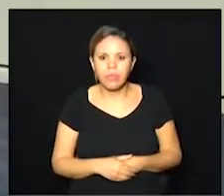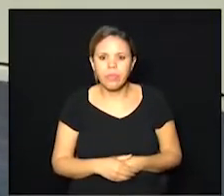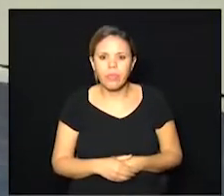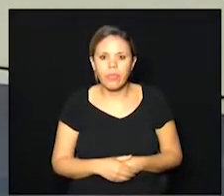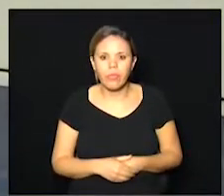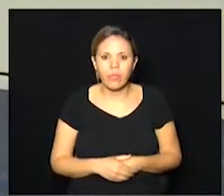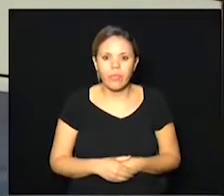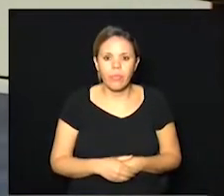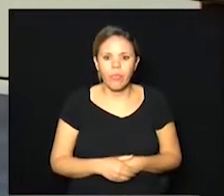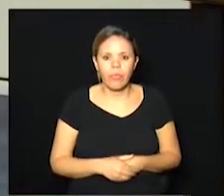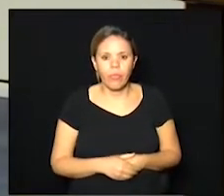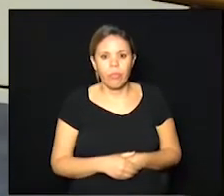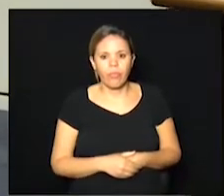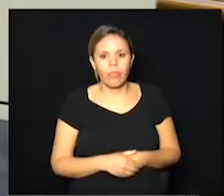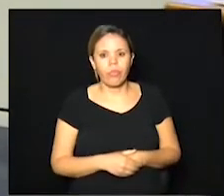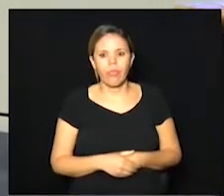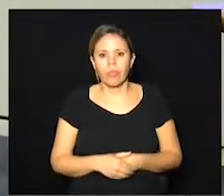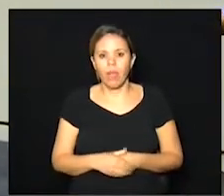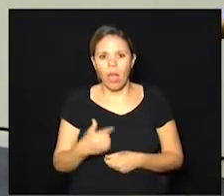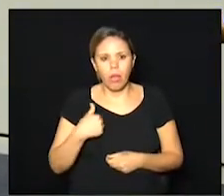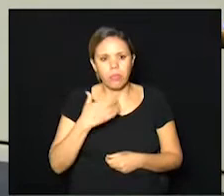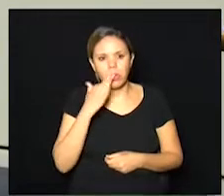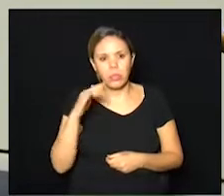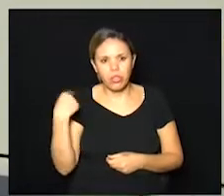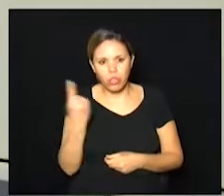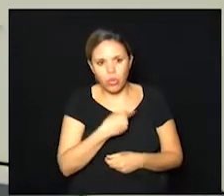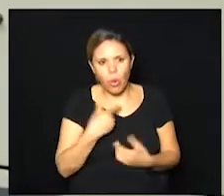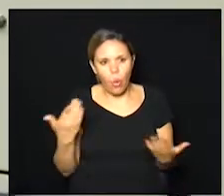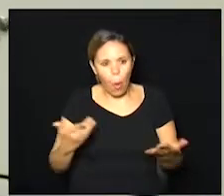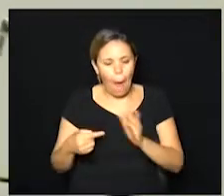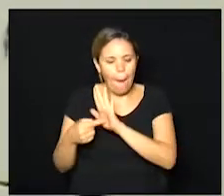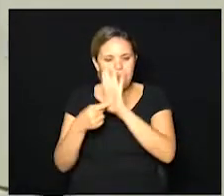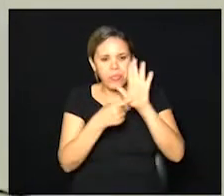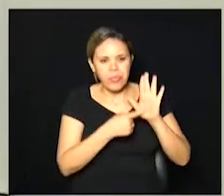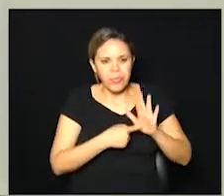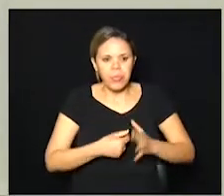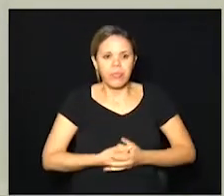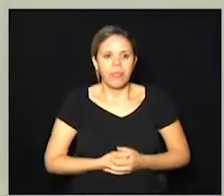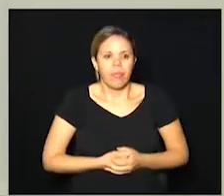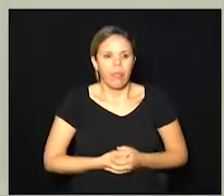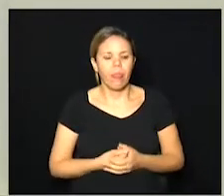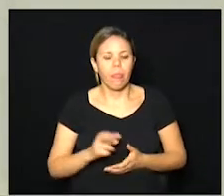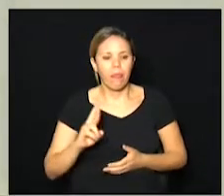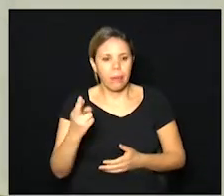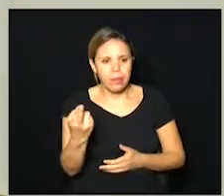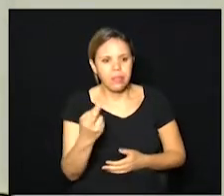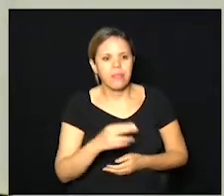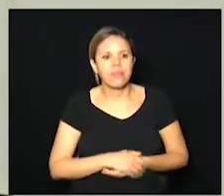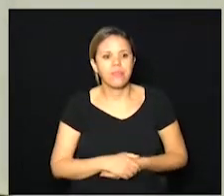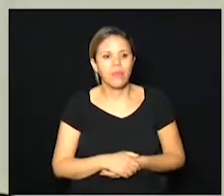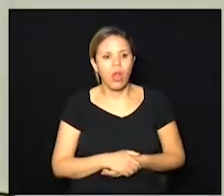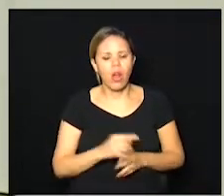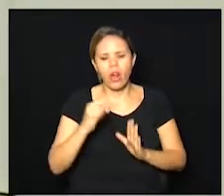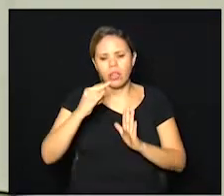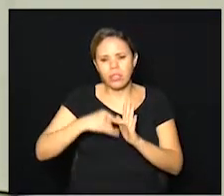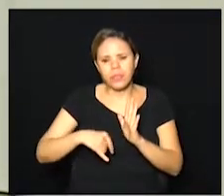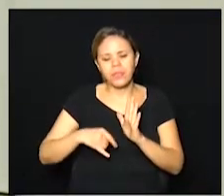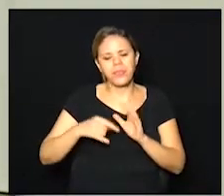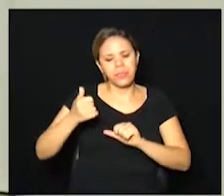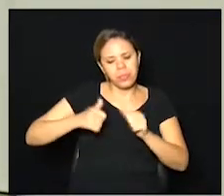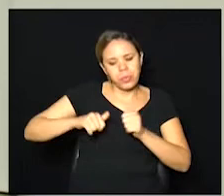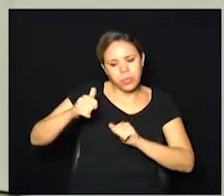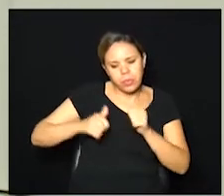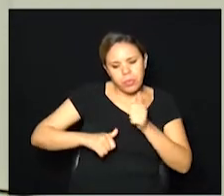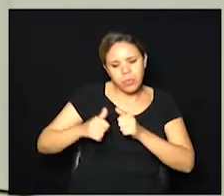prometido, nós vamos hoje apresentar o resultado do inquérito sorológico,